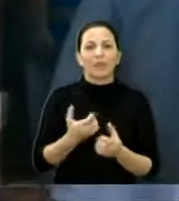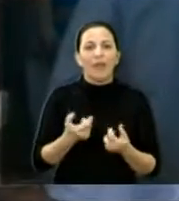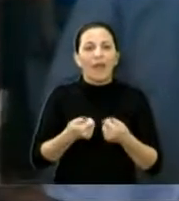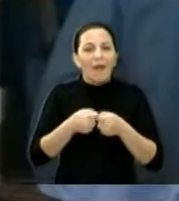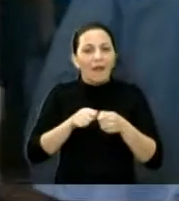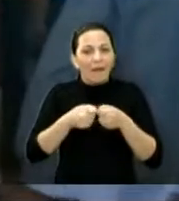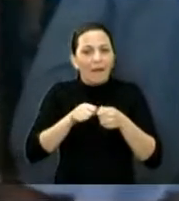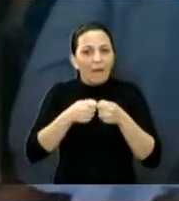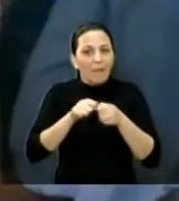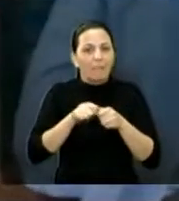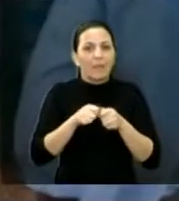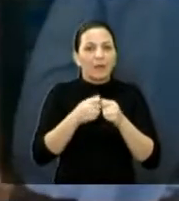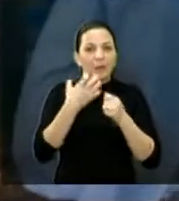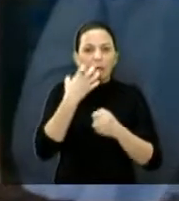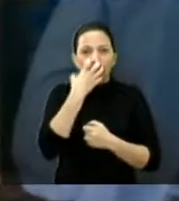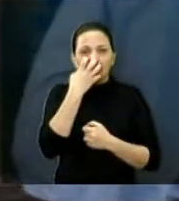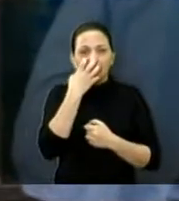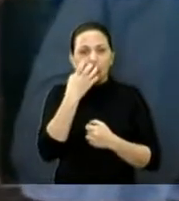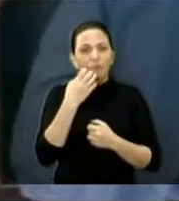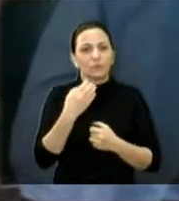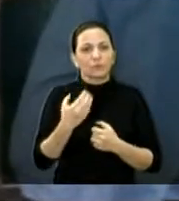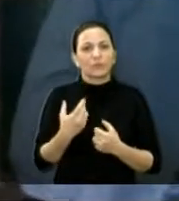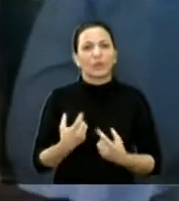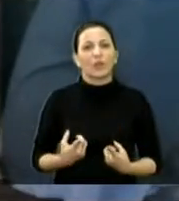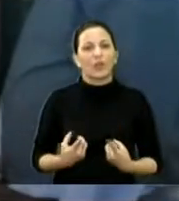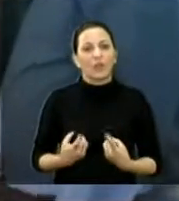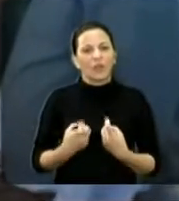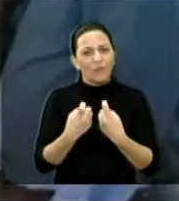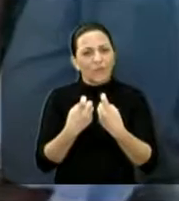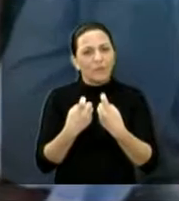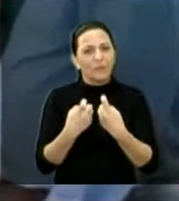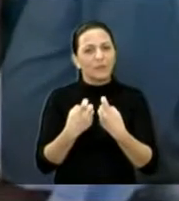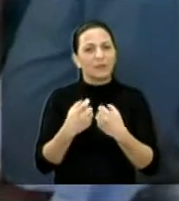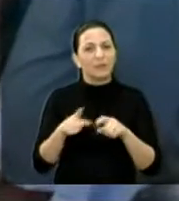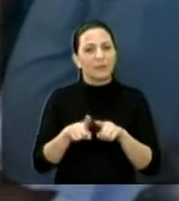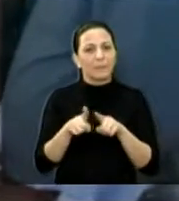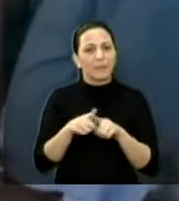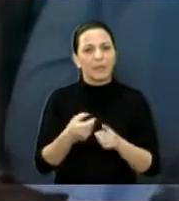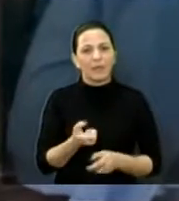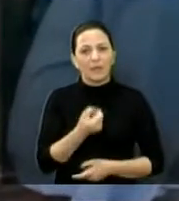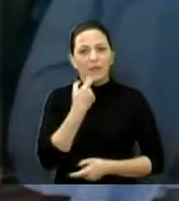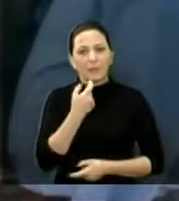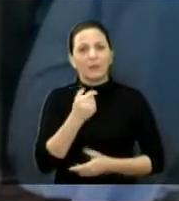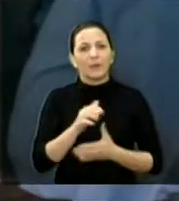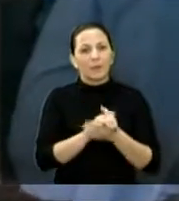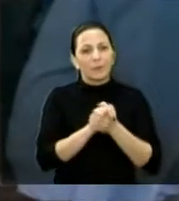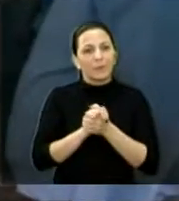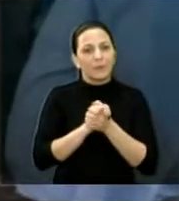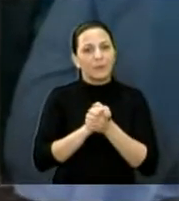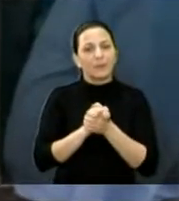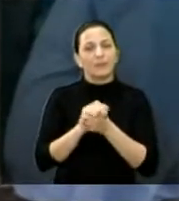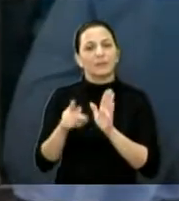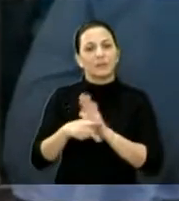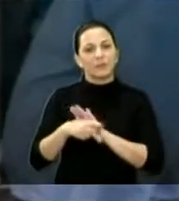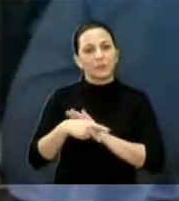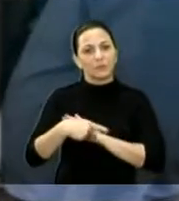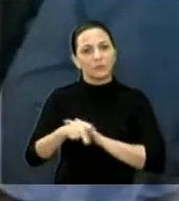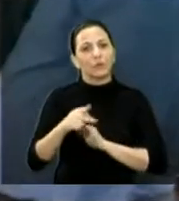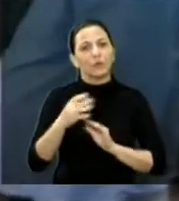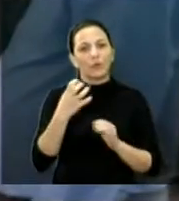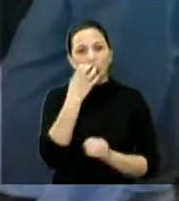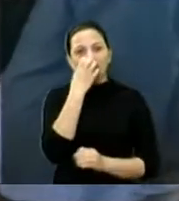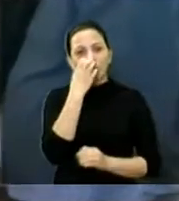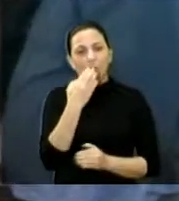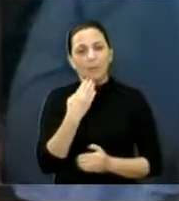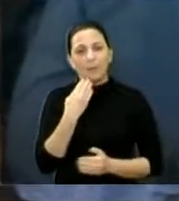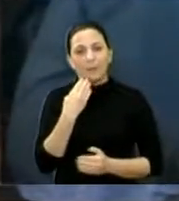e pesado. E vermifugado também? Também? Então, você está de parabéns por cuidar do seu cachorrinho, né? E a gente